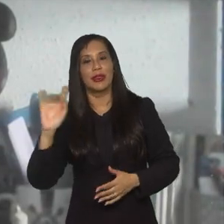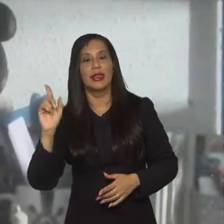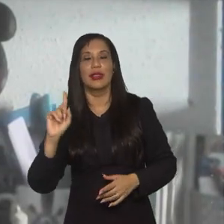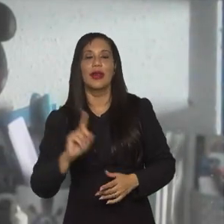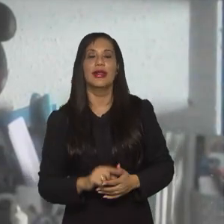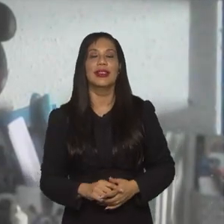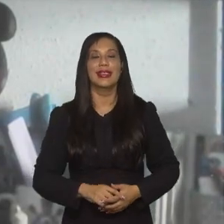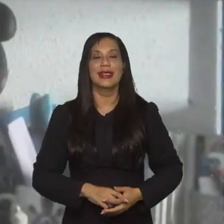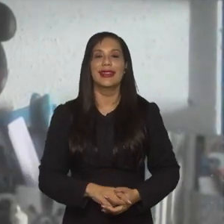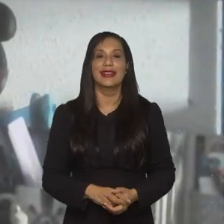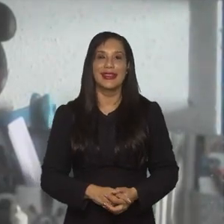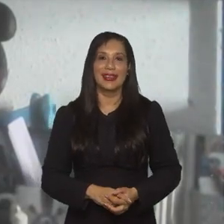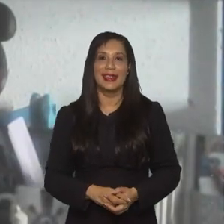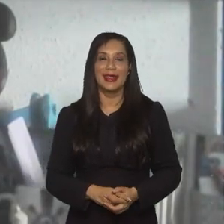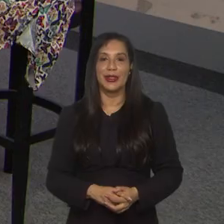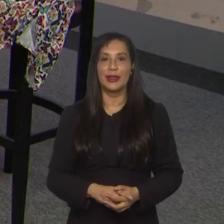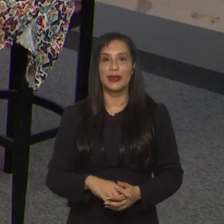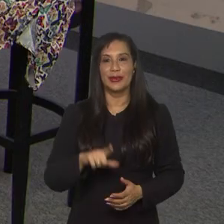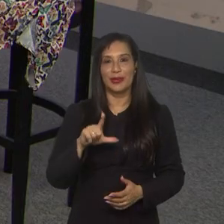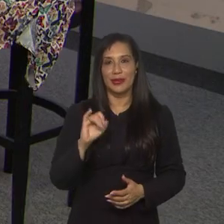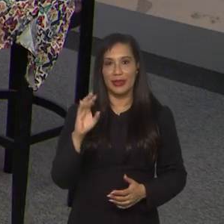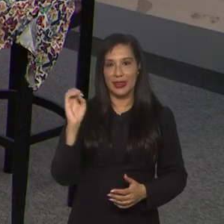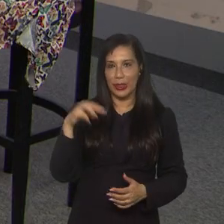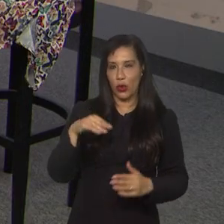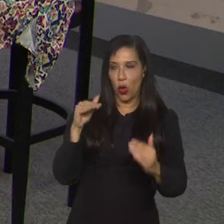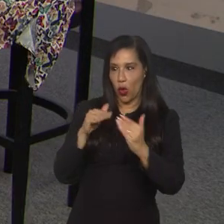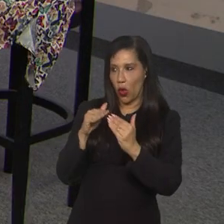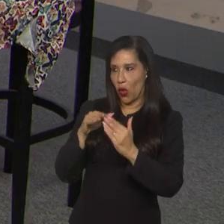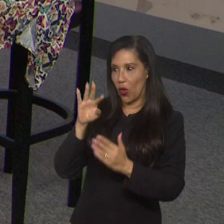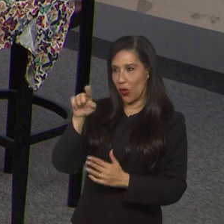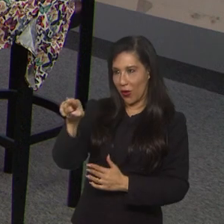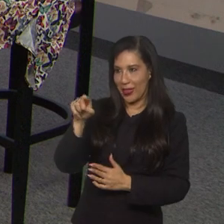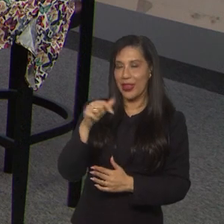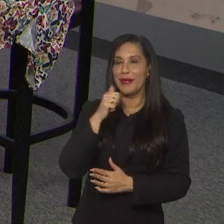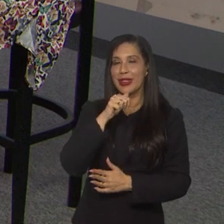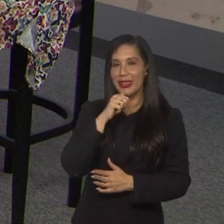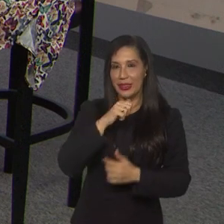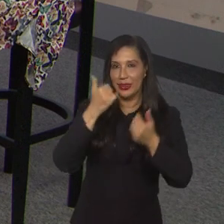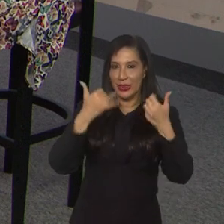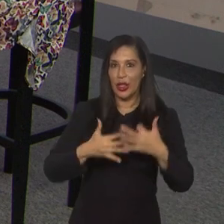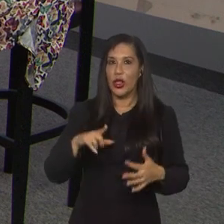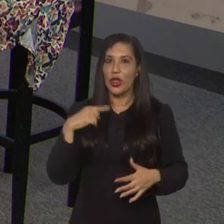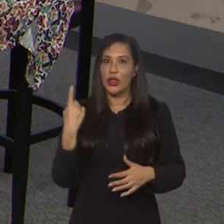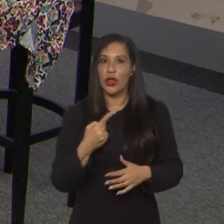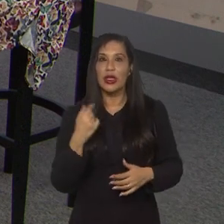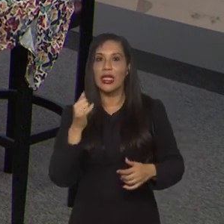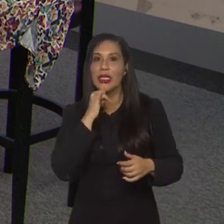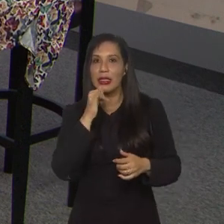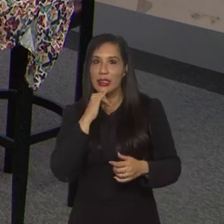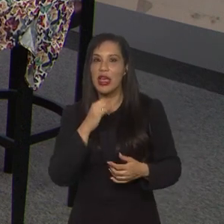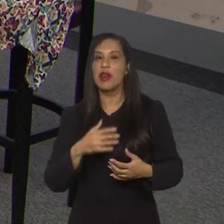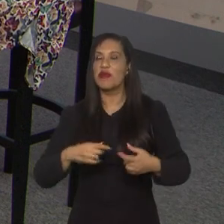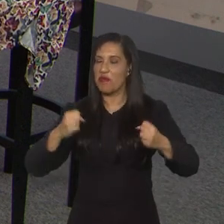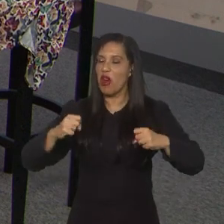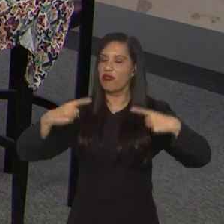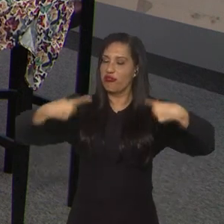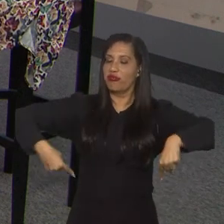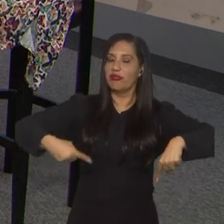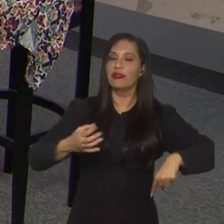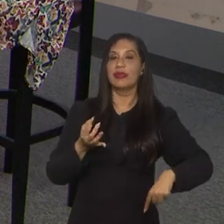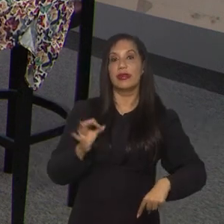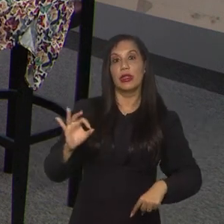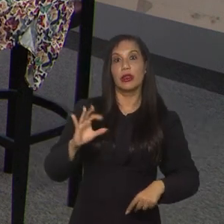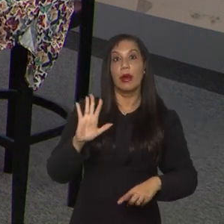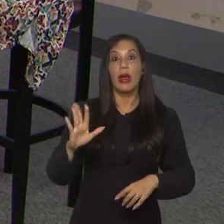empatizar ali, está ótimo. O Lincoln, você concorda com o Tati, que a gente está fazendo frente à França, e de repente a França